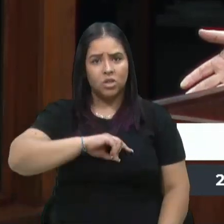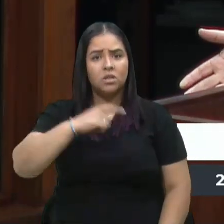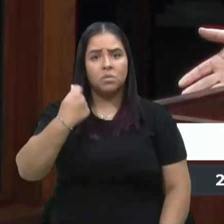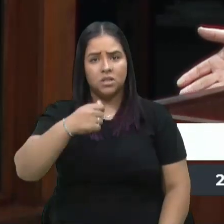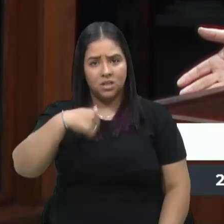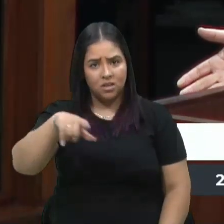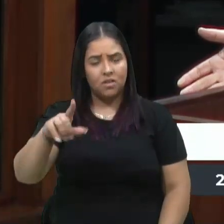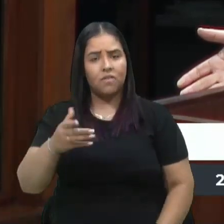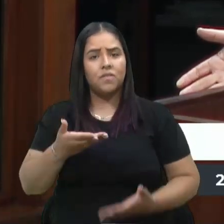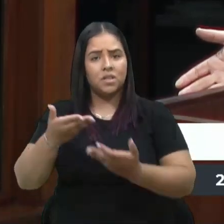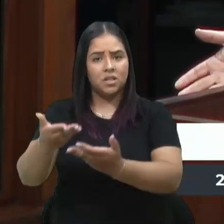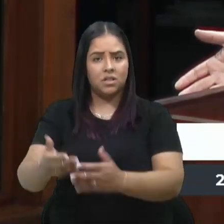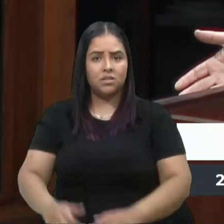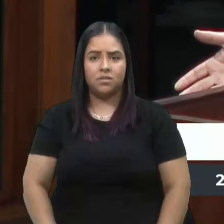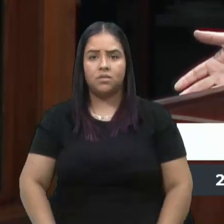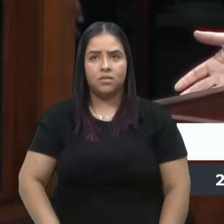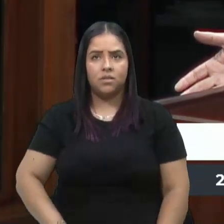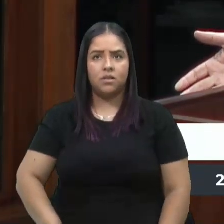Está aí.